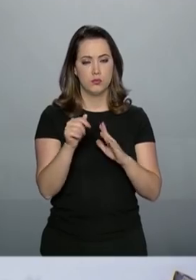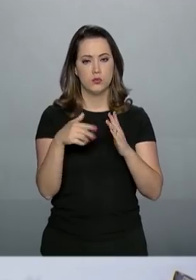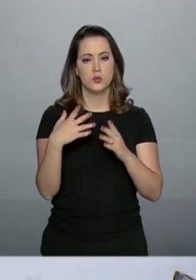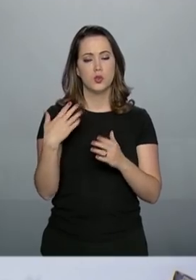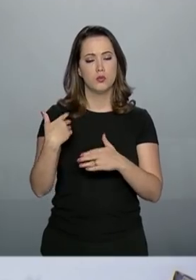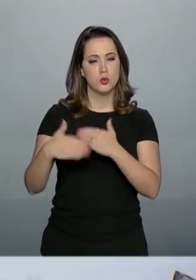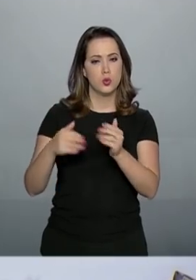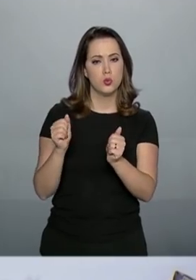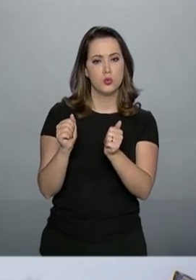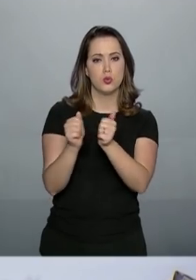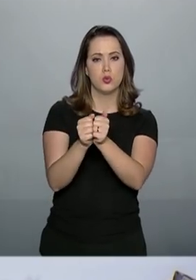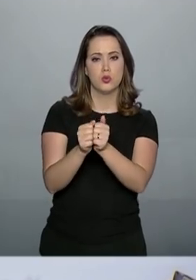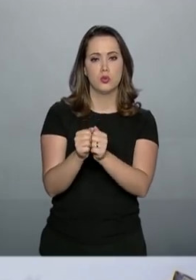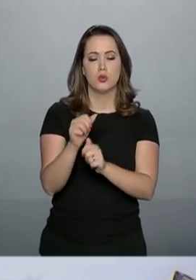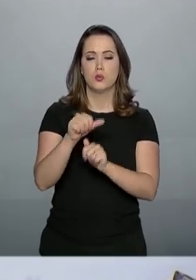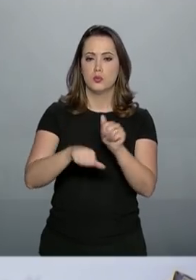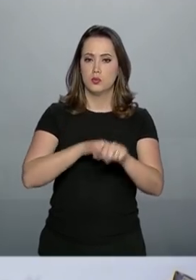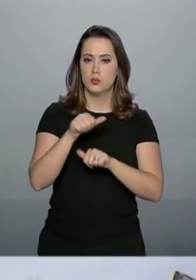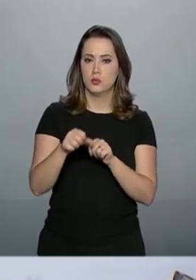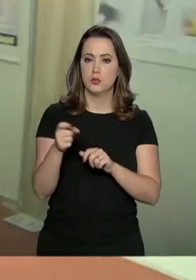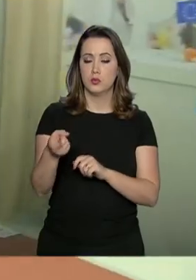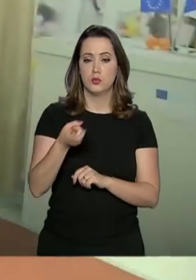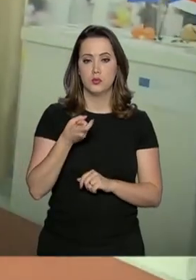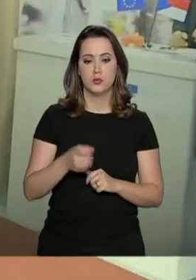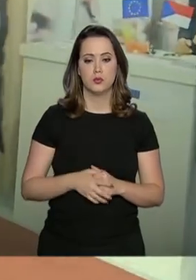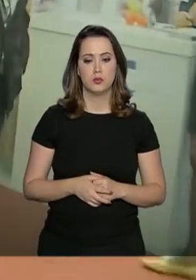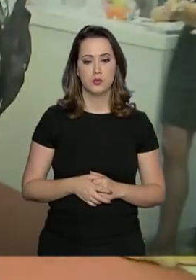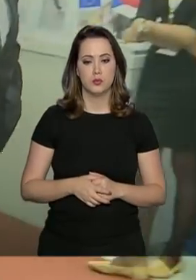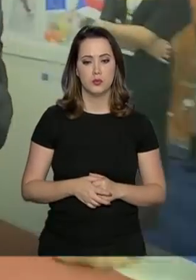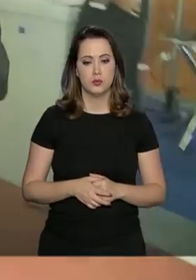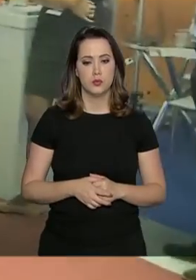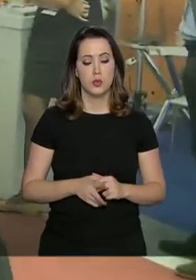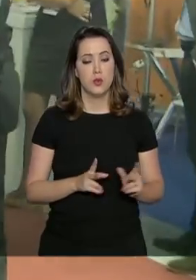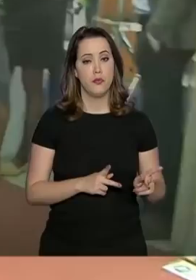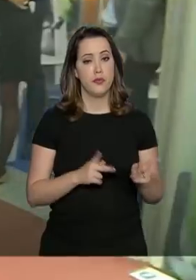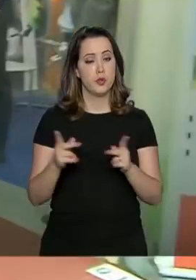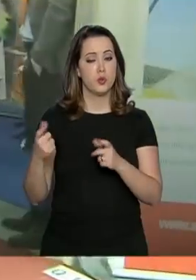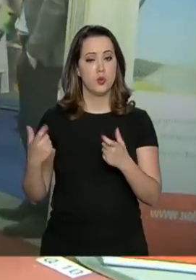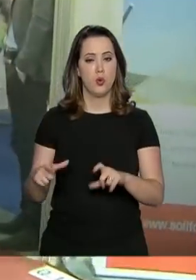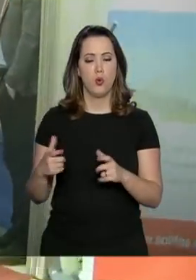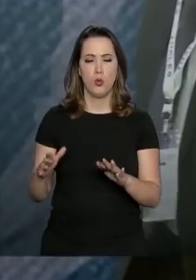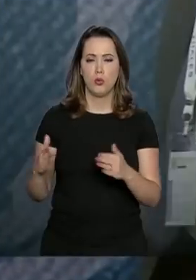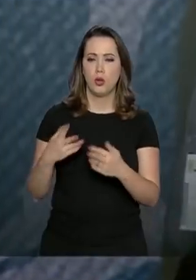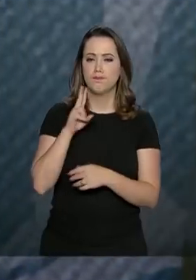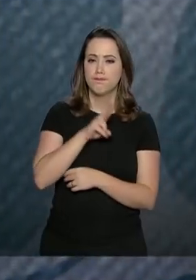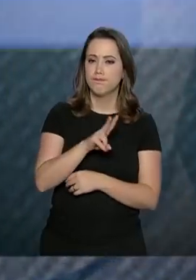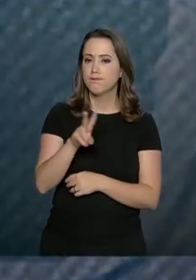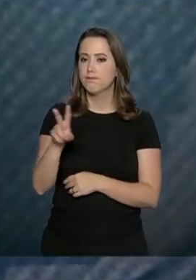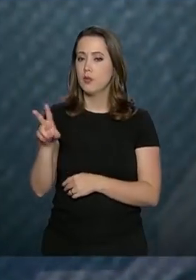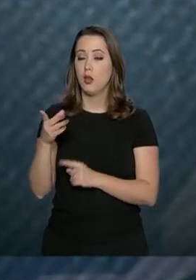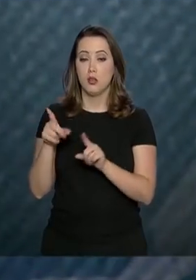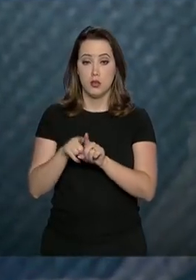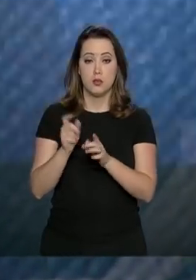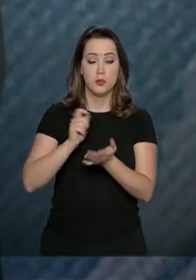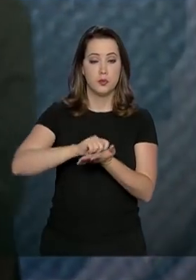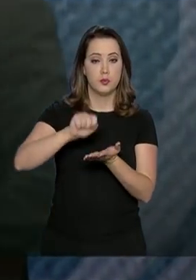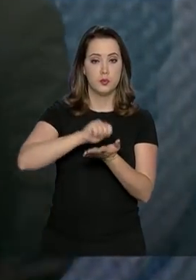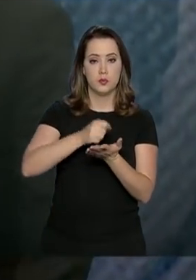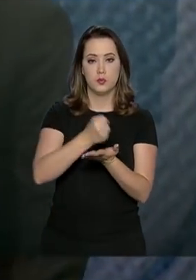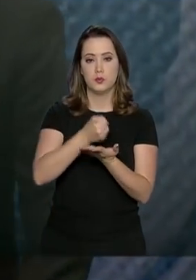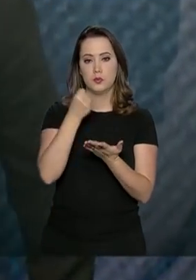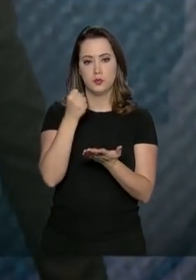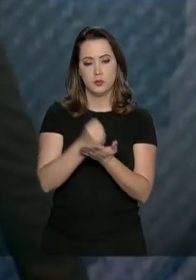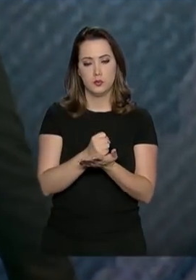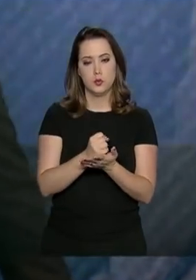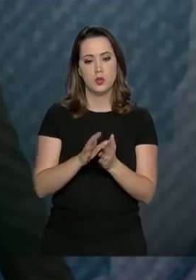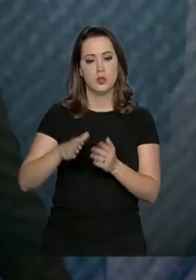sua esteira, a reforma tributária. Hamilton Mourão visitou os estandes da LAAD e participou da assinatura do contrato